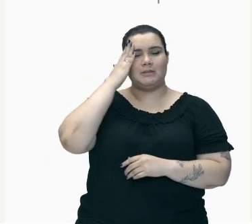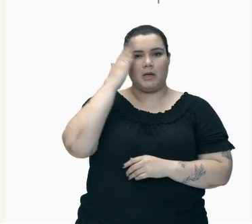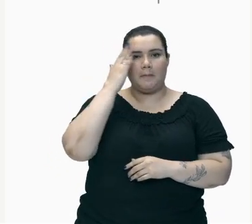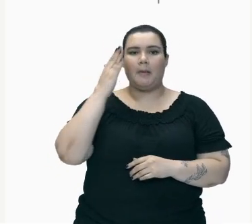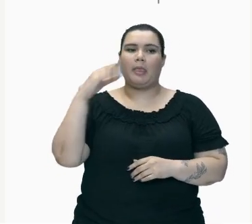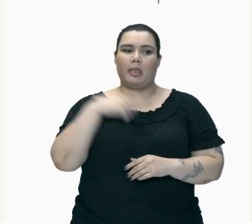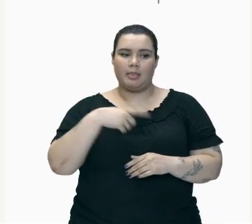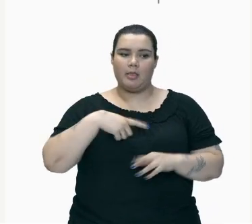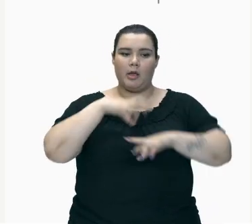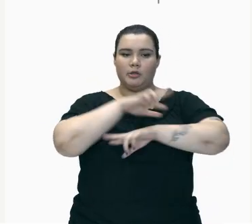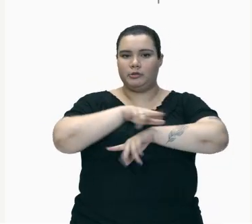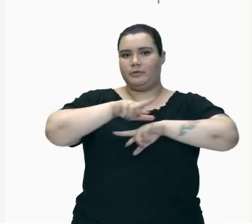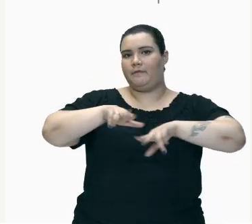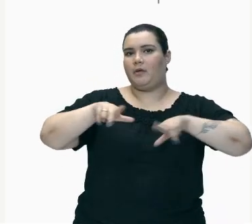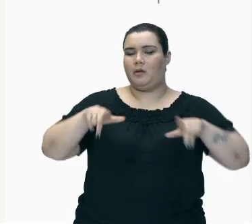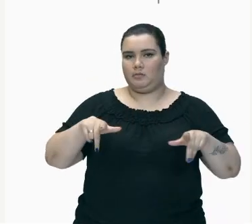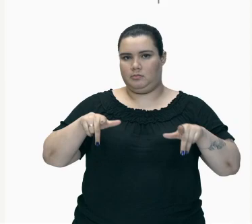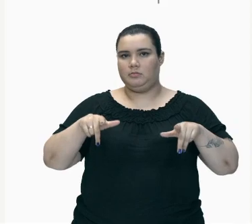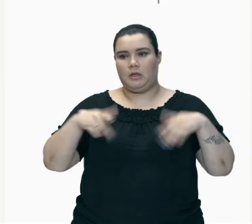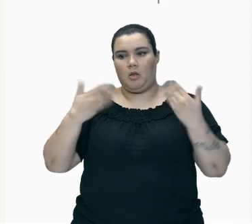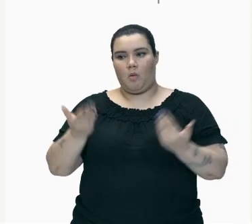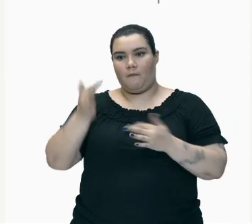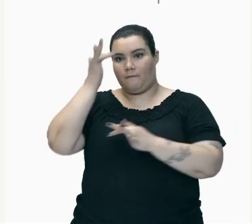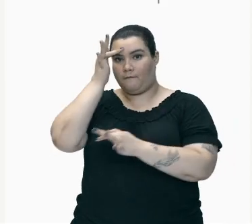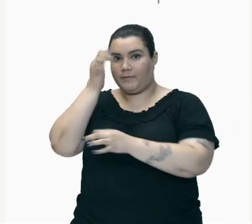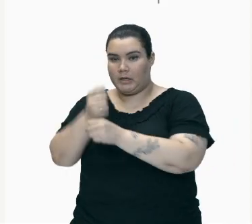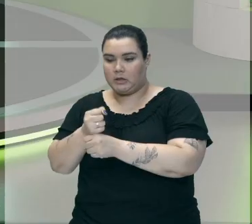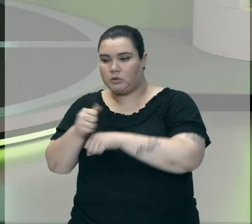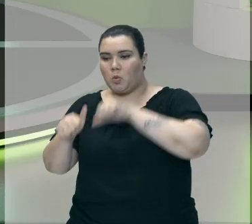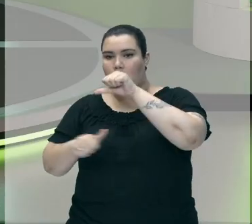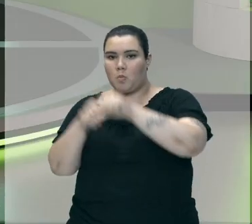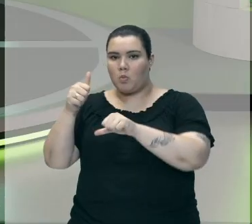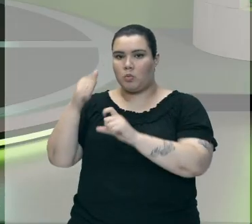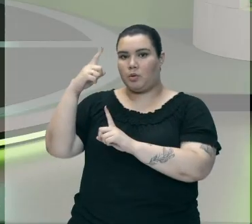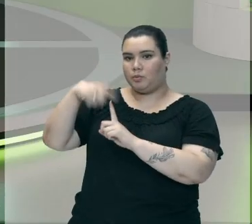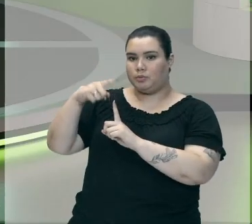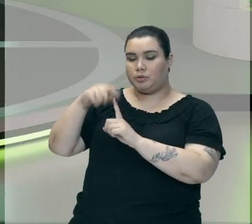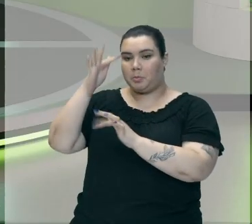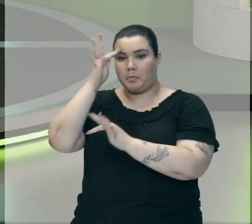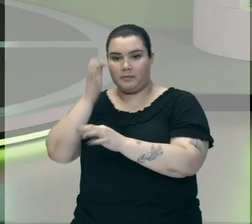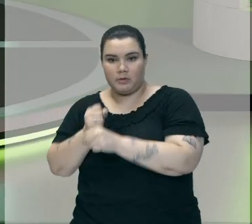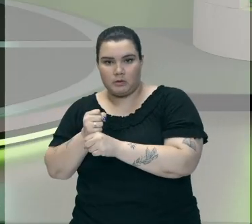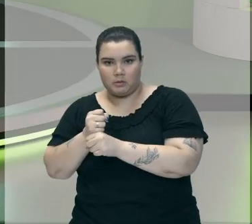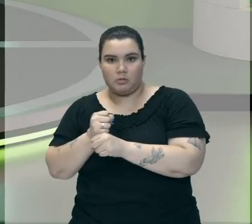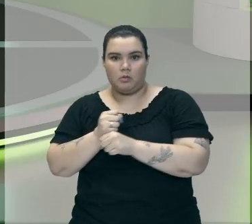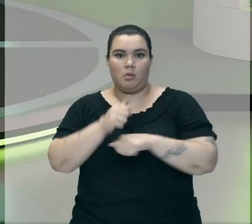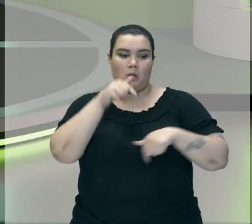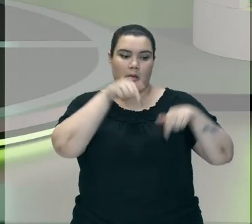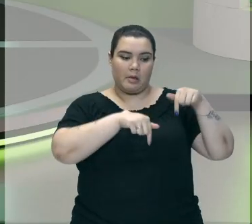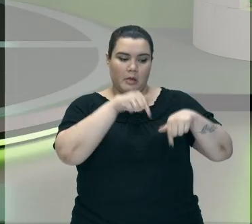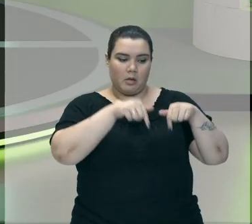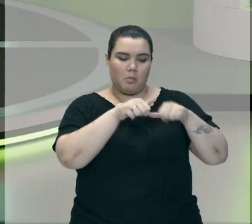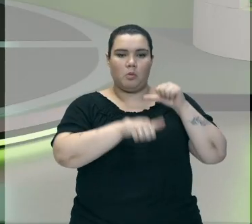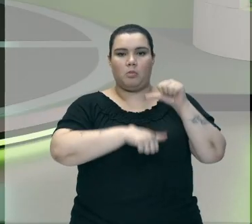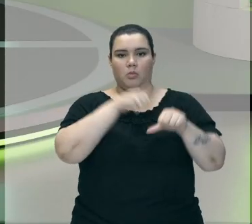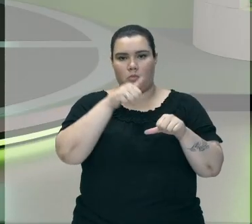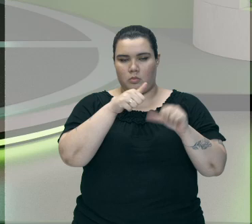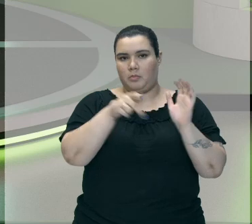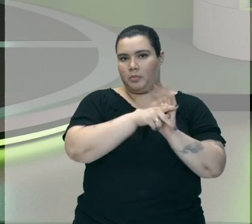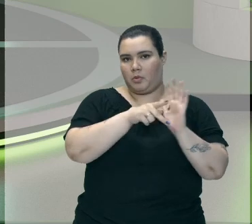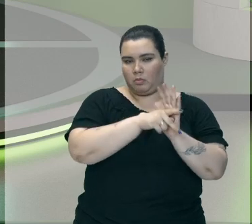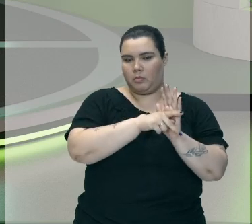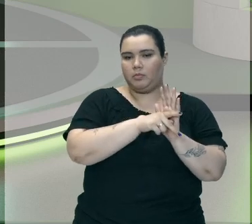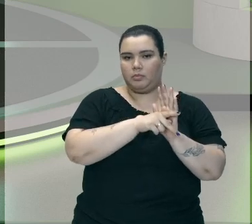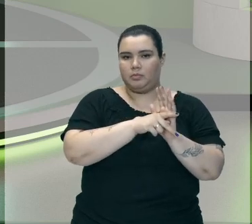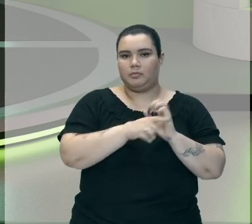Fenômeno Físico Altera O Estado Físico Fenômeno Químico Altera O Estado Químico